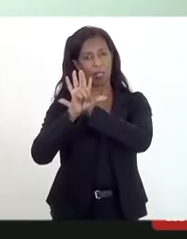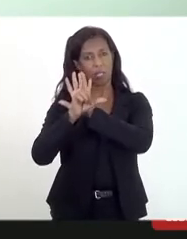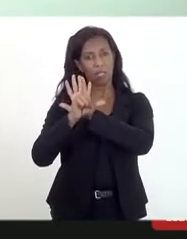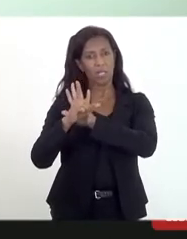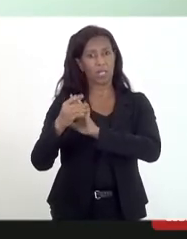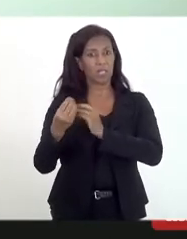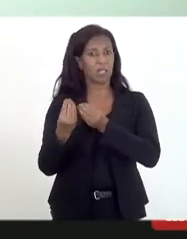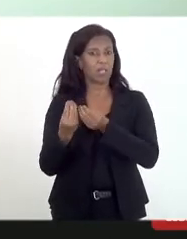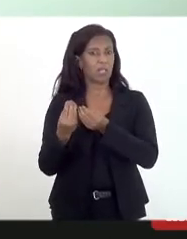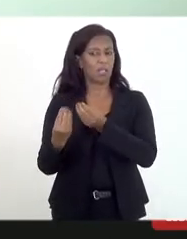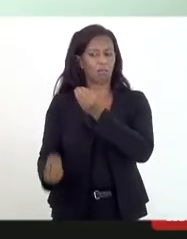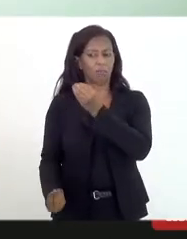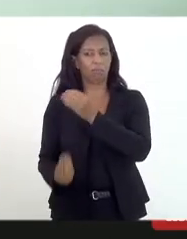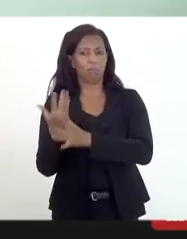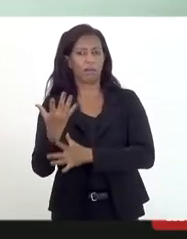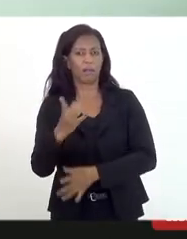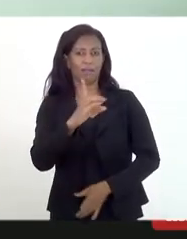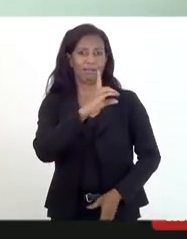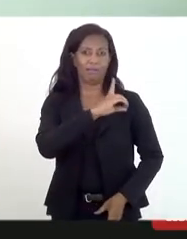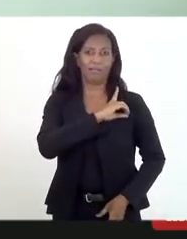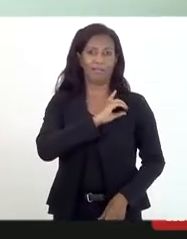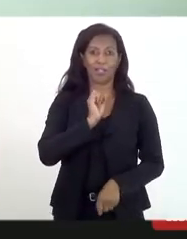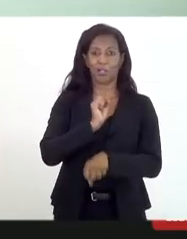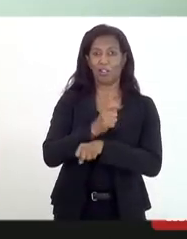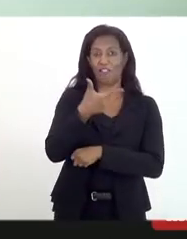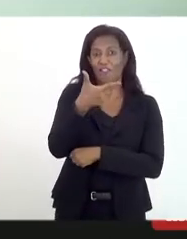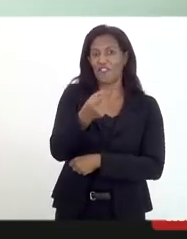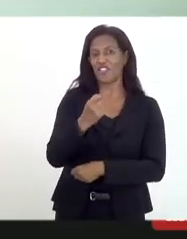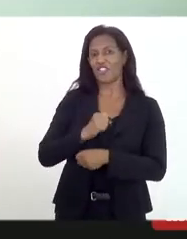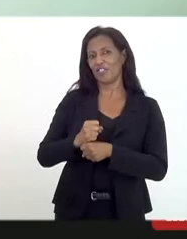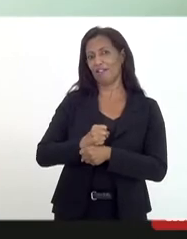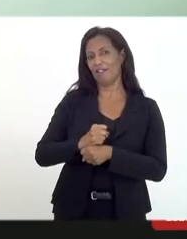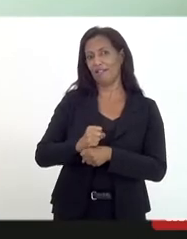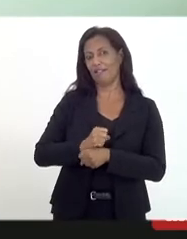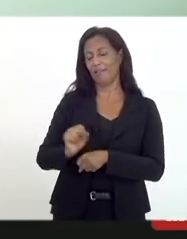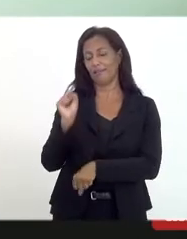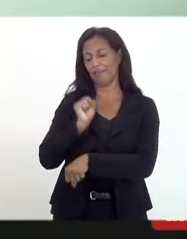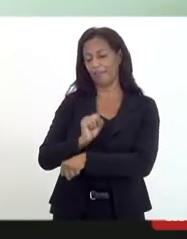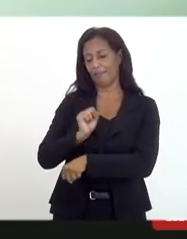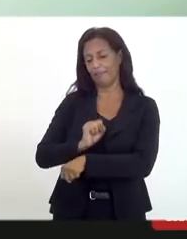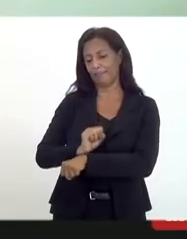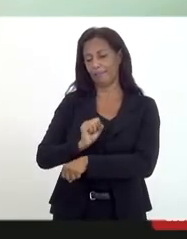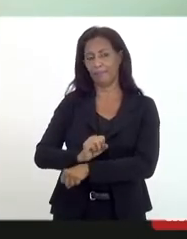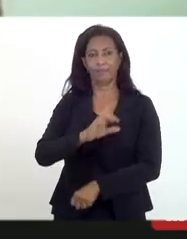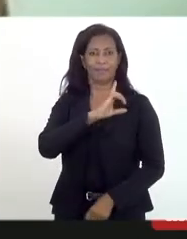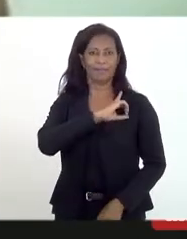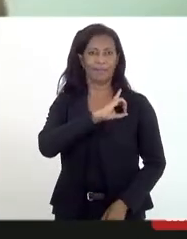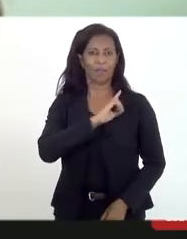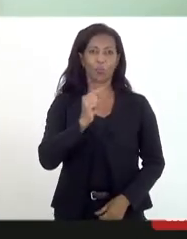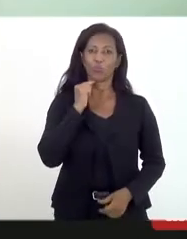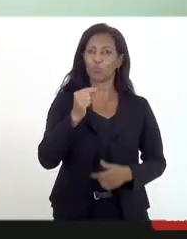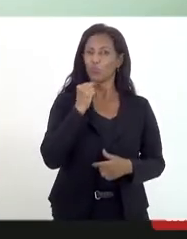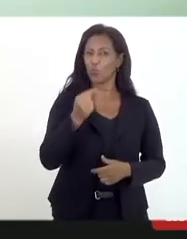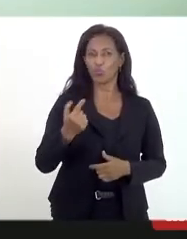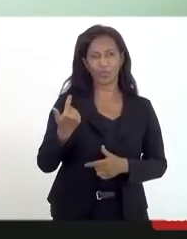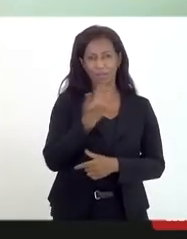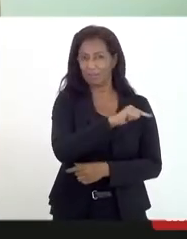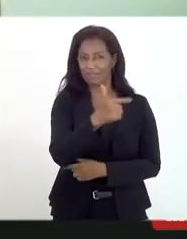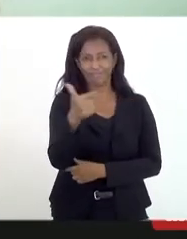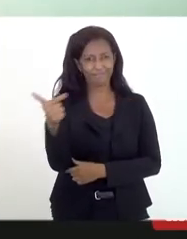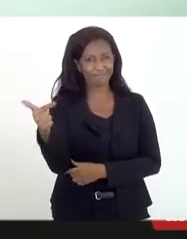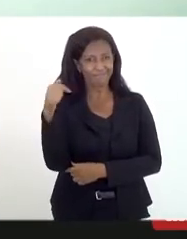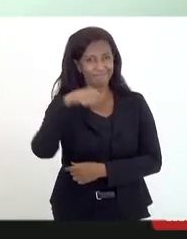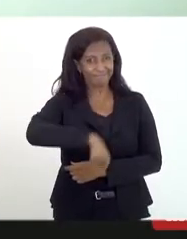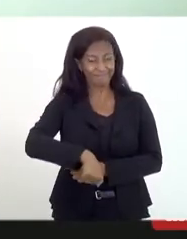delegacia e ficou aí duas décadas esperando a criação da delegacia. Então, não há dúvida que nós temos neste